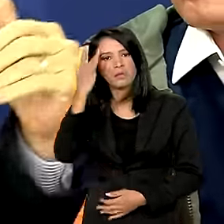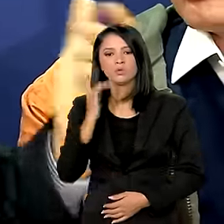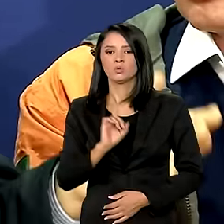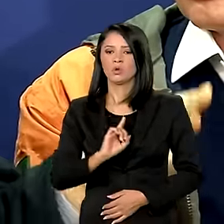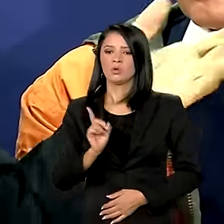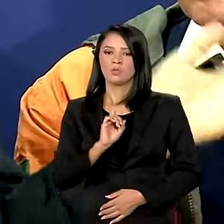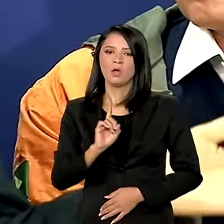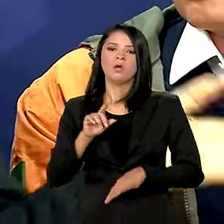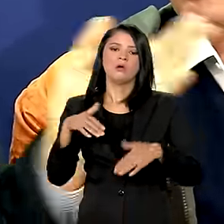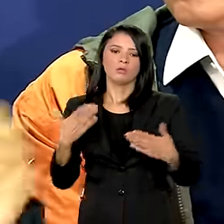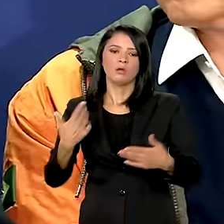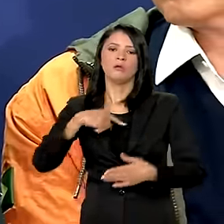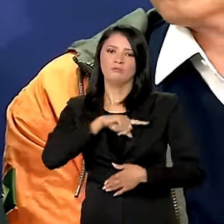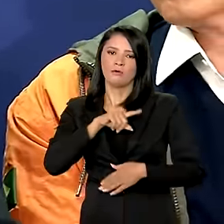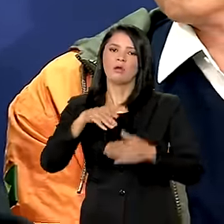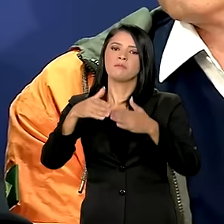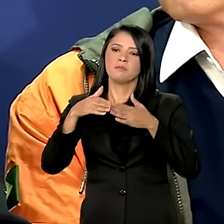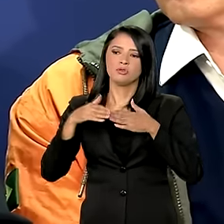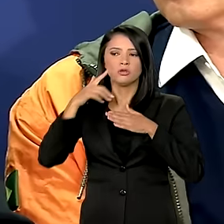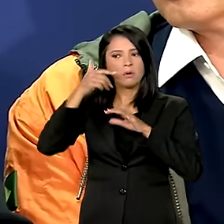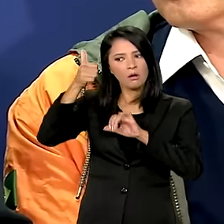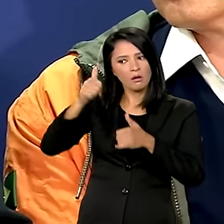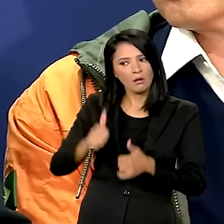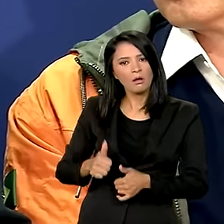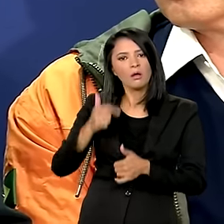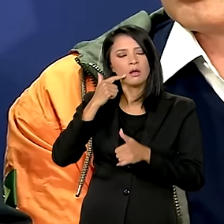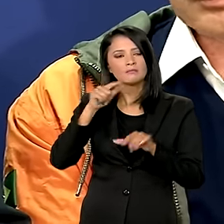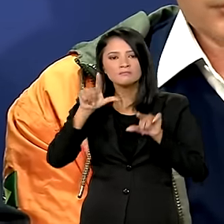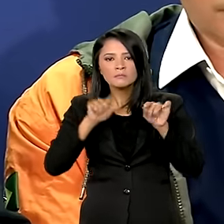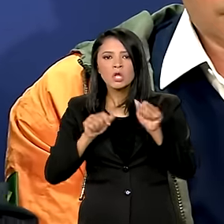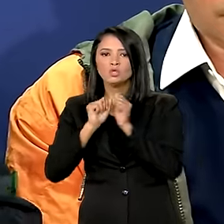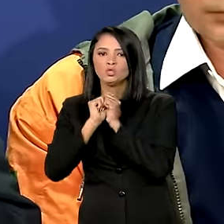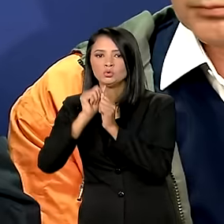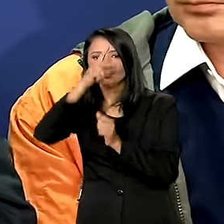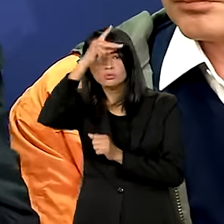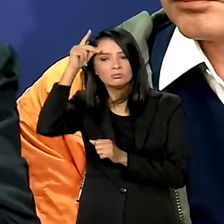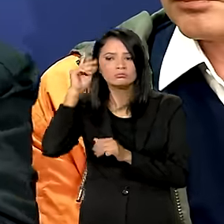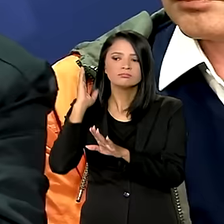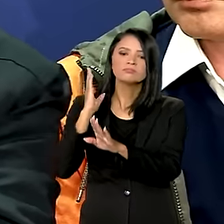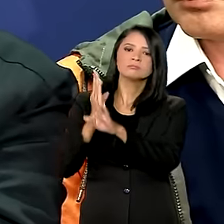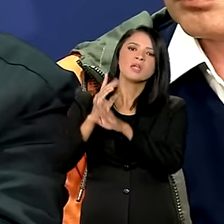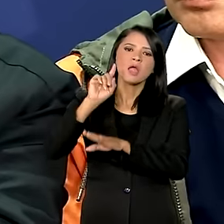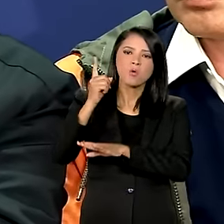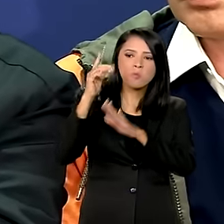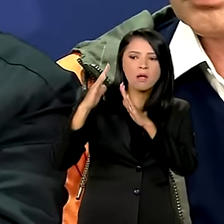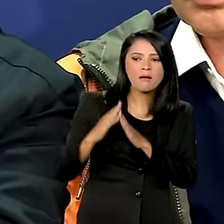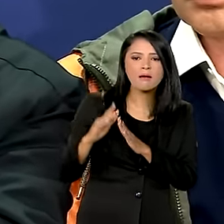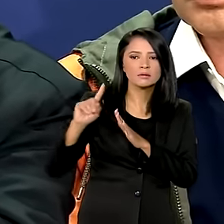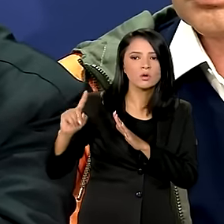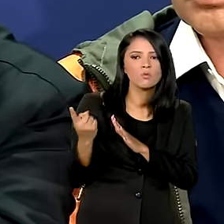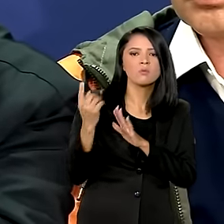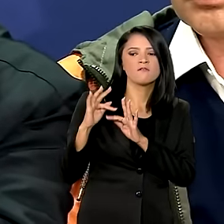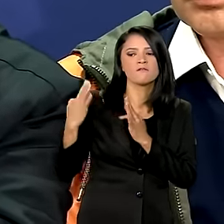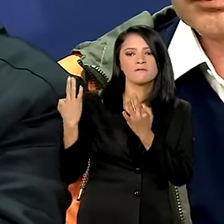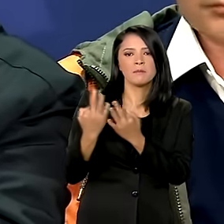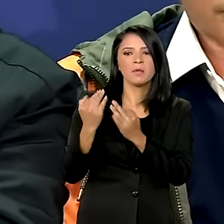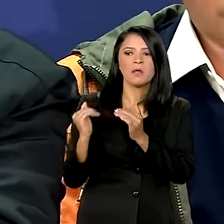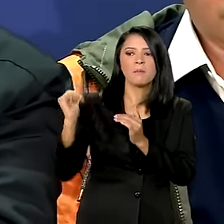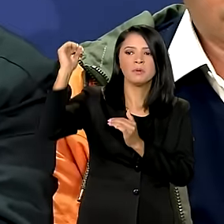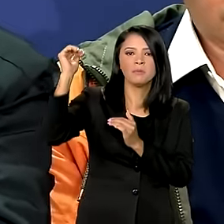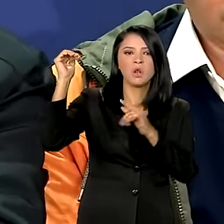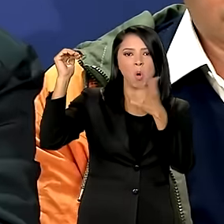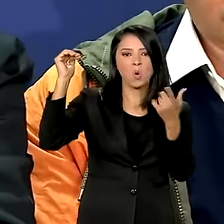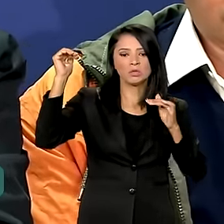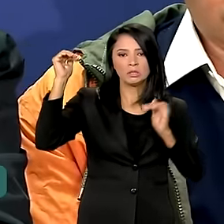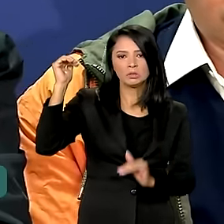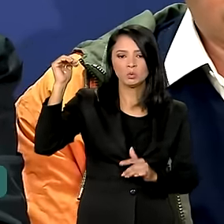também nós vamos pedir o refinamento junto à prefeitura para identificar. É uma casa que uma família mora no primeiro andar, outro no